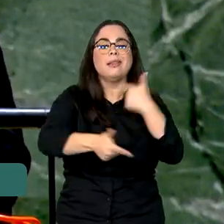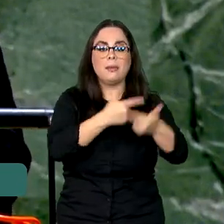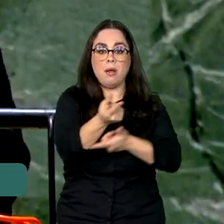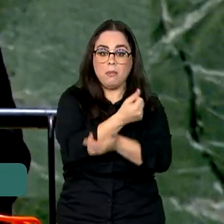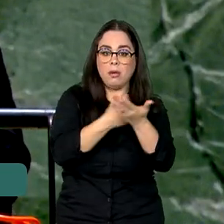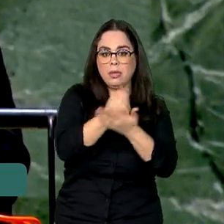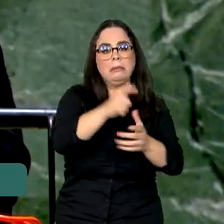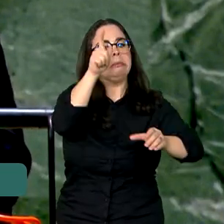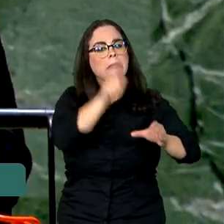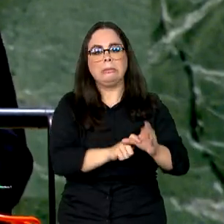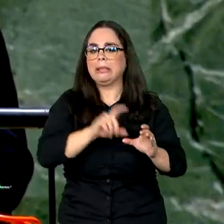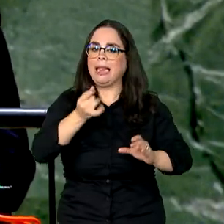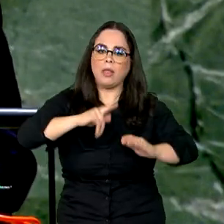dependente de combustíveis sócios.